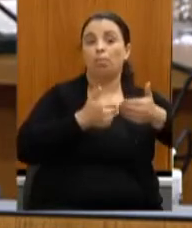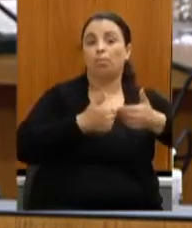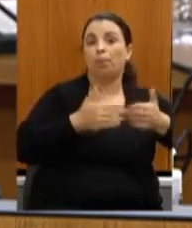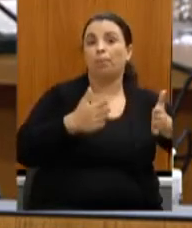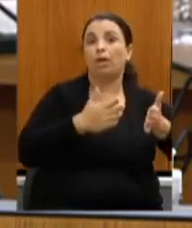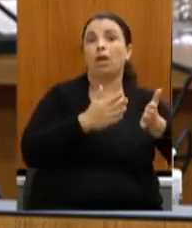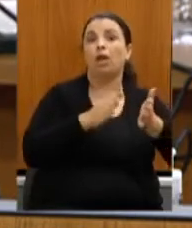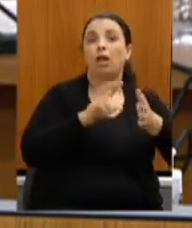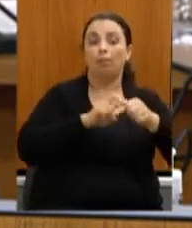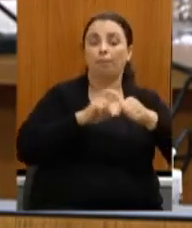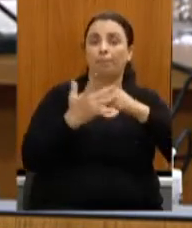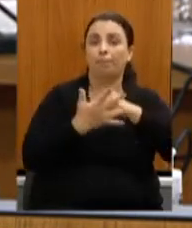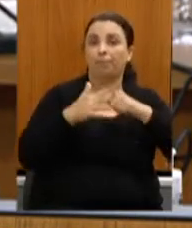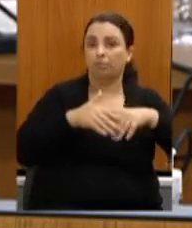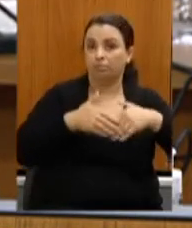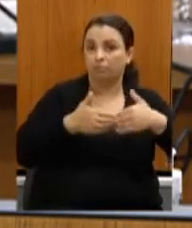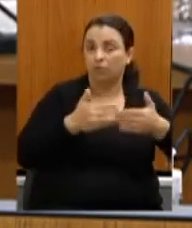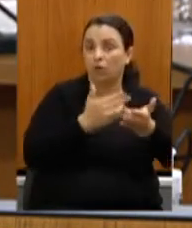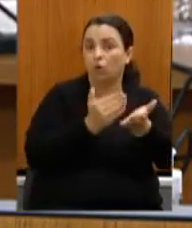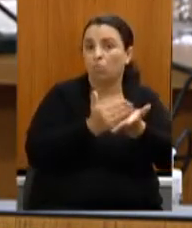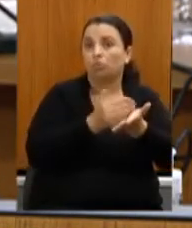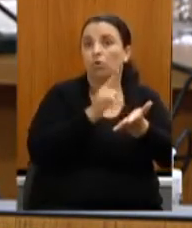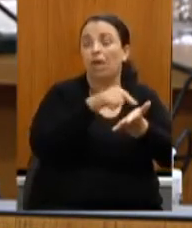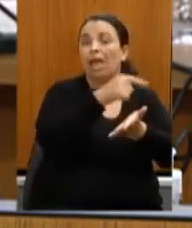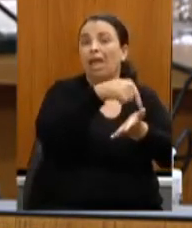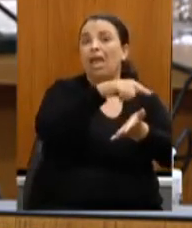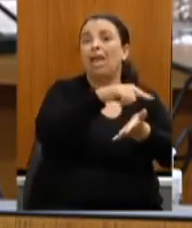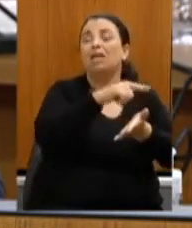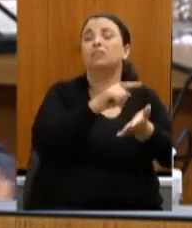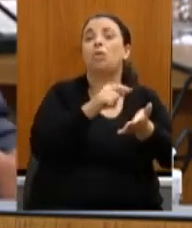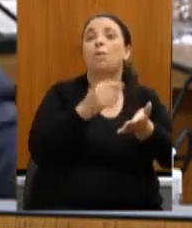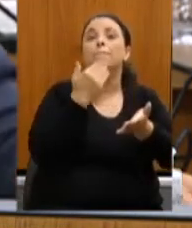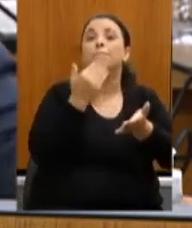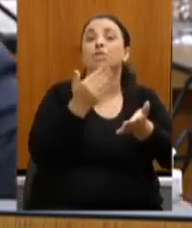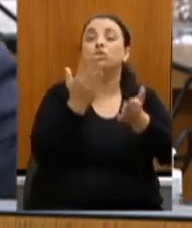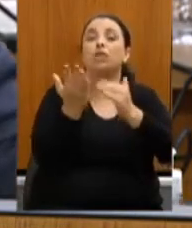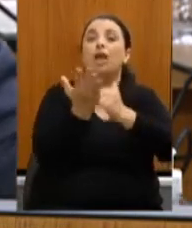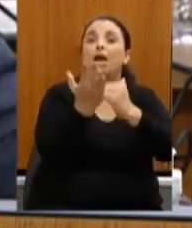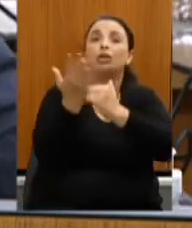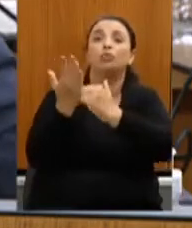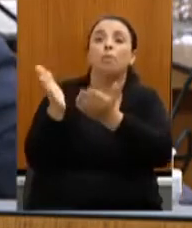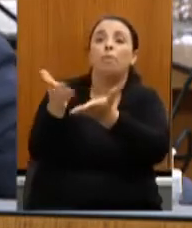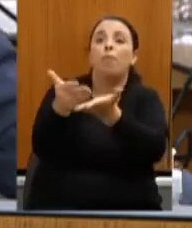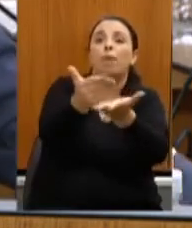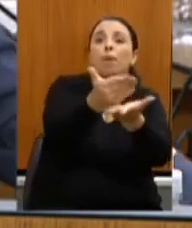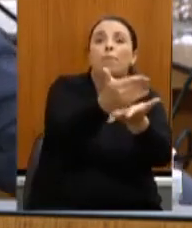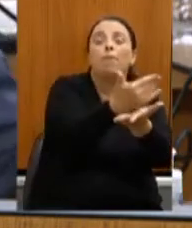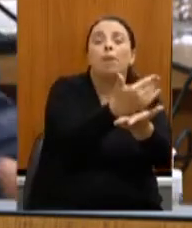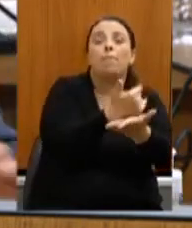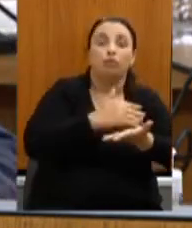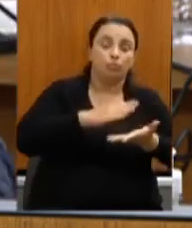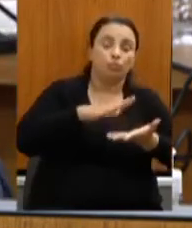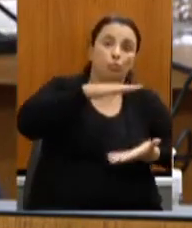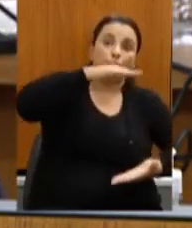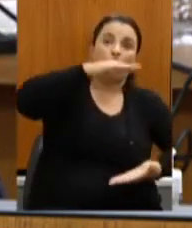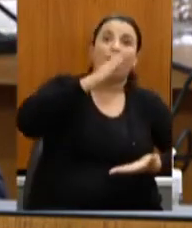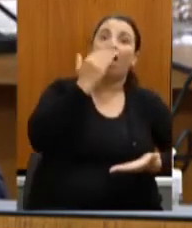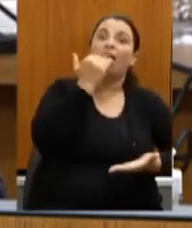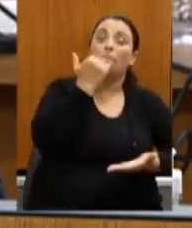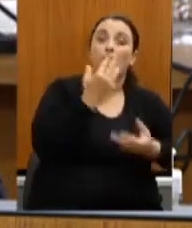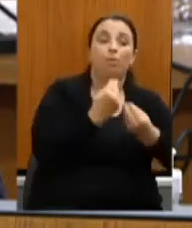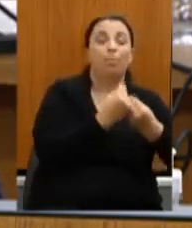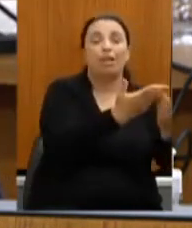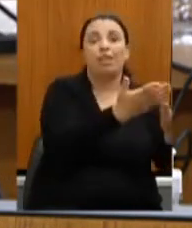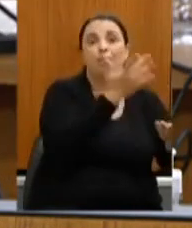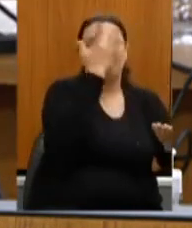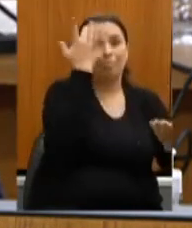pedindo ajuda para fazer cestas básicas para doar para os artistas então